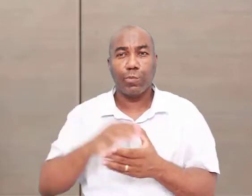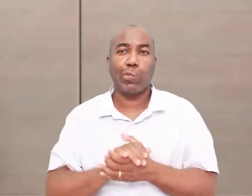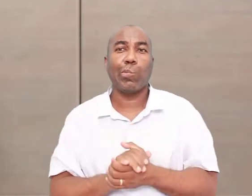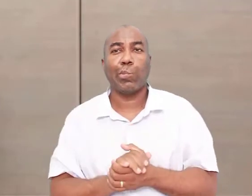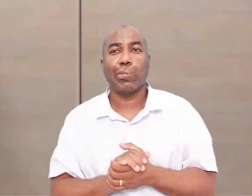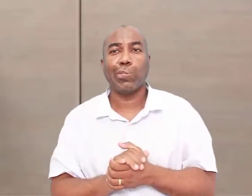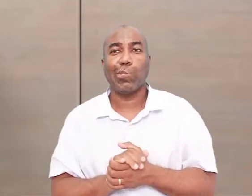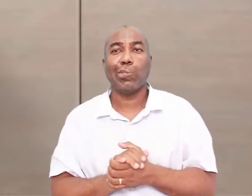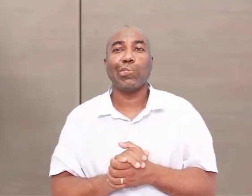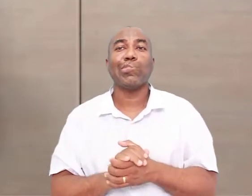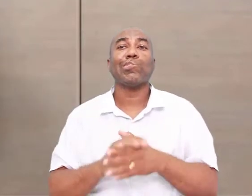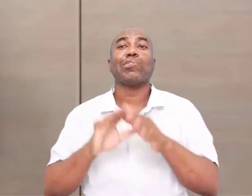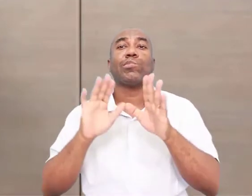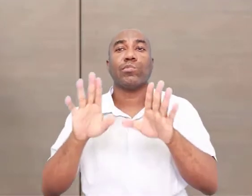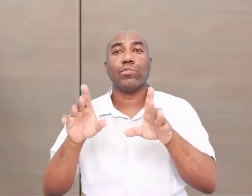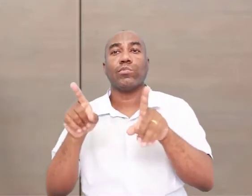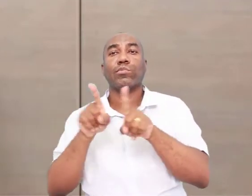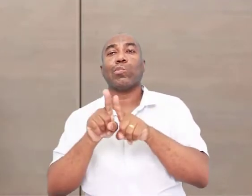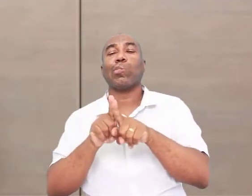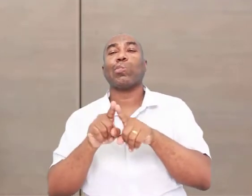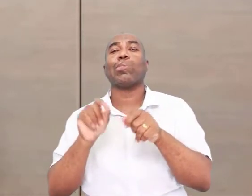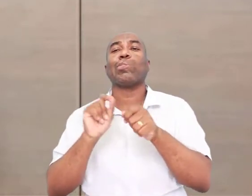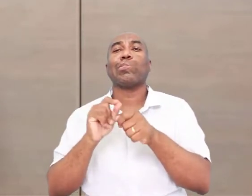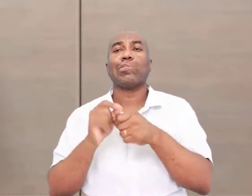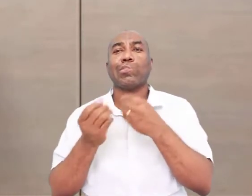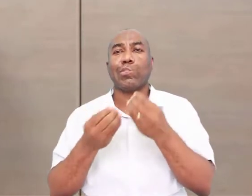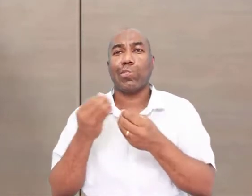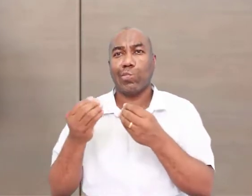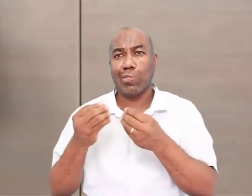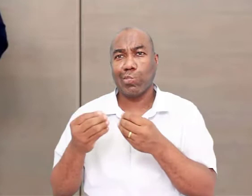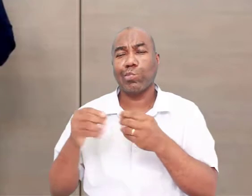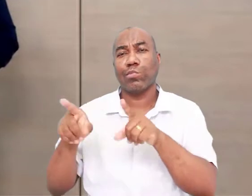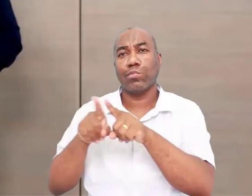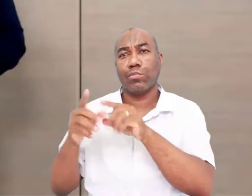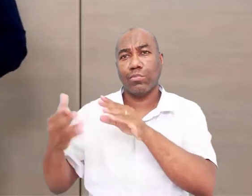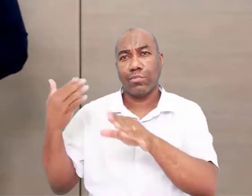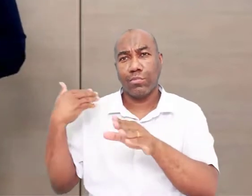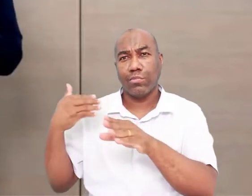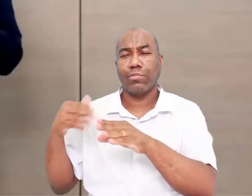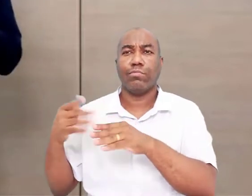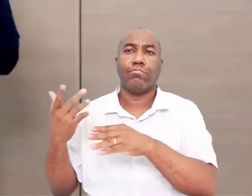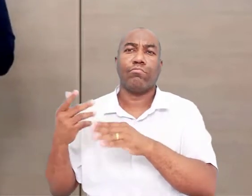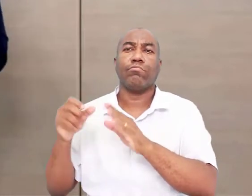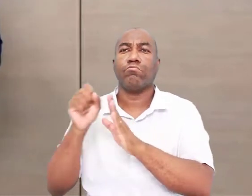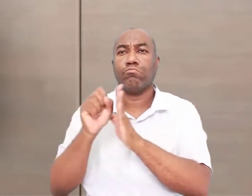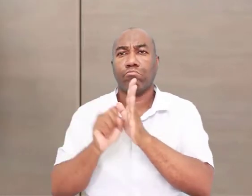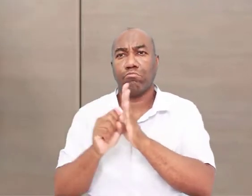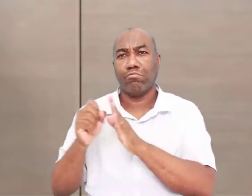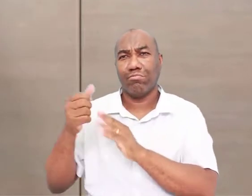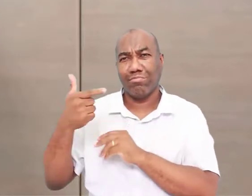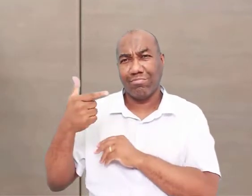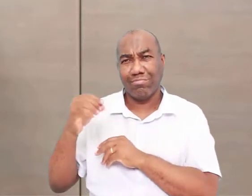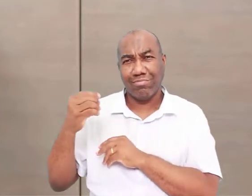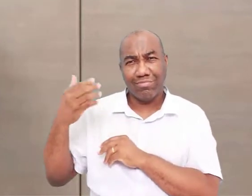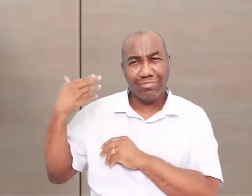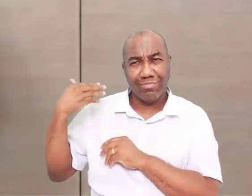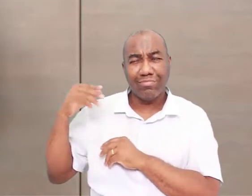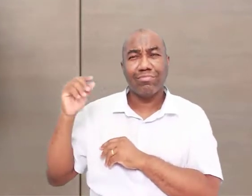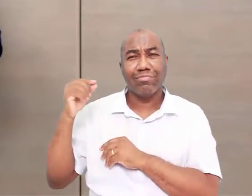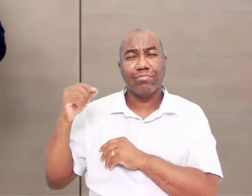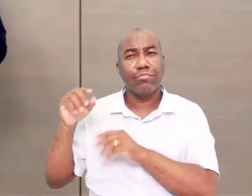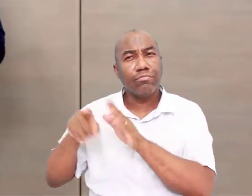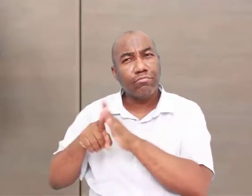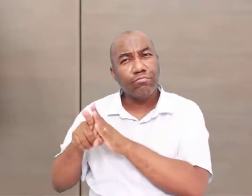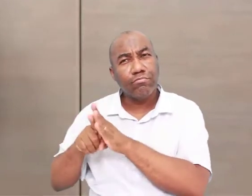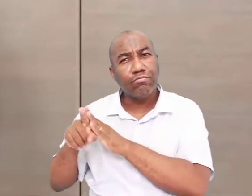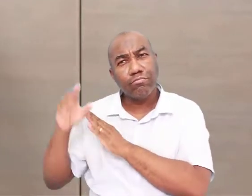que estão presentes na história desde a segunda metade do século XX, né? Desde 1952 que essas teorias vêm sendo